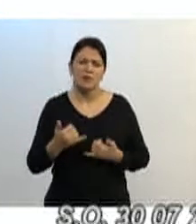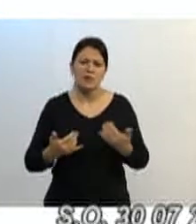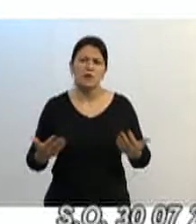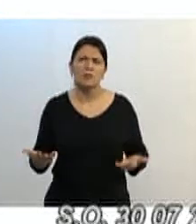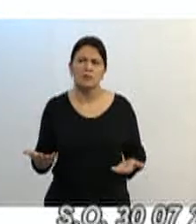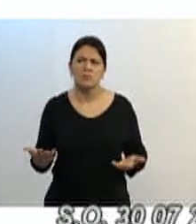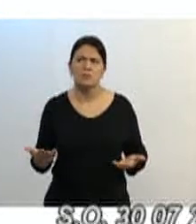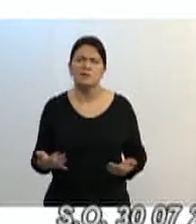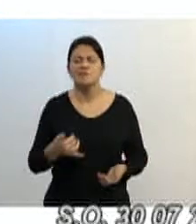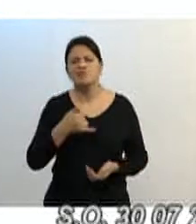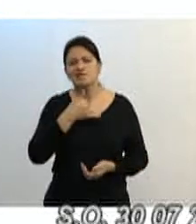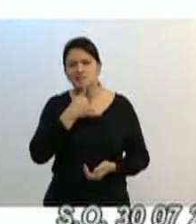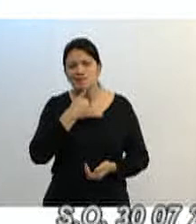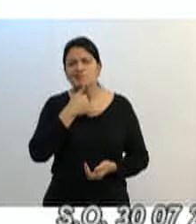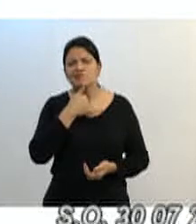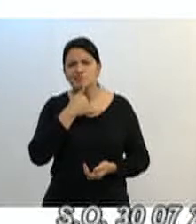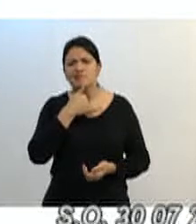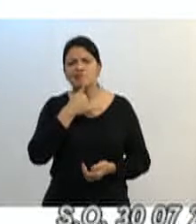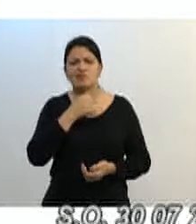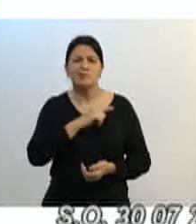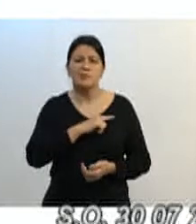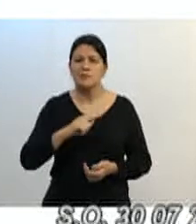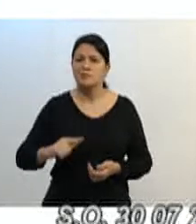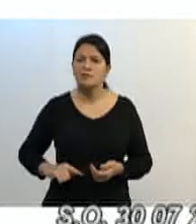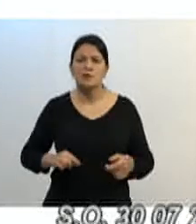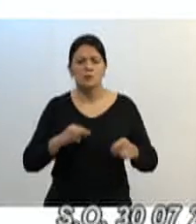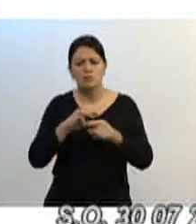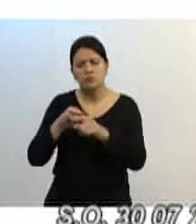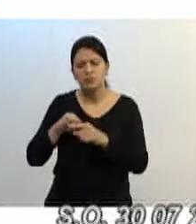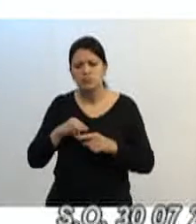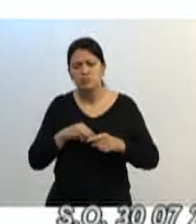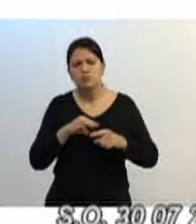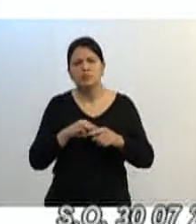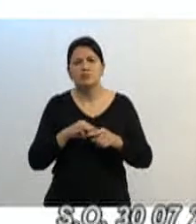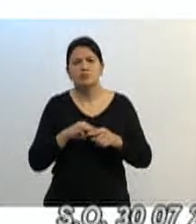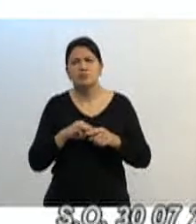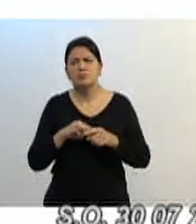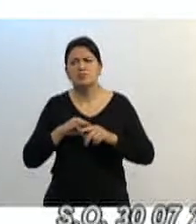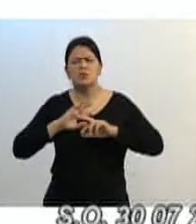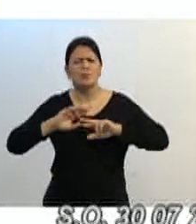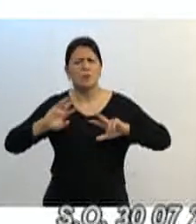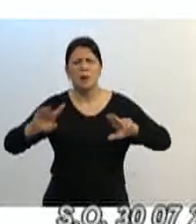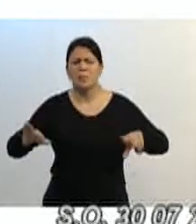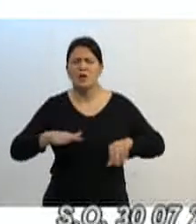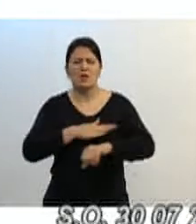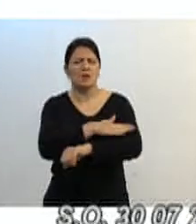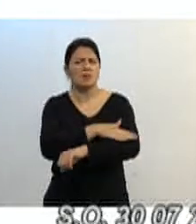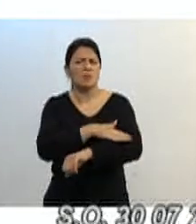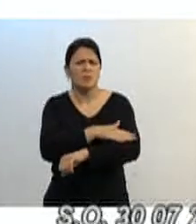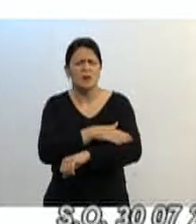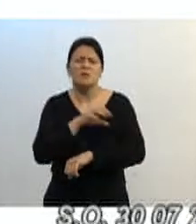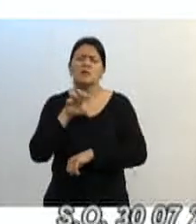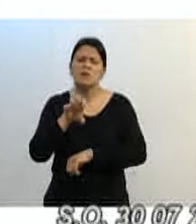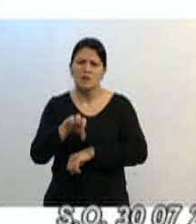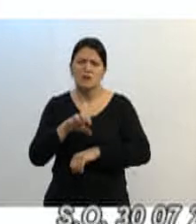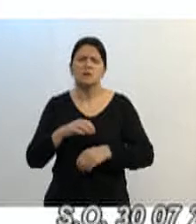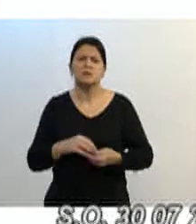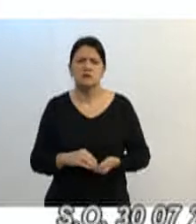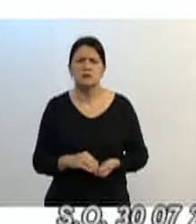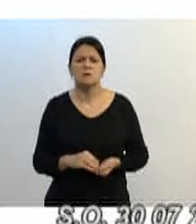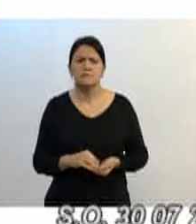infelizmente o governo municipal falha nesse sentido, diversas praças estão nessa situação em nossa cidade,